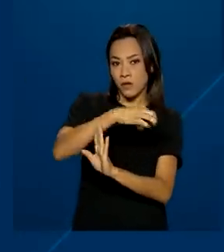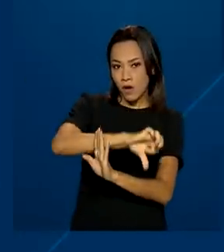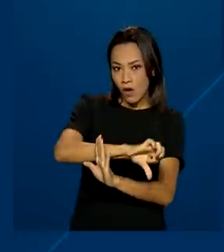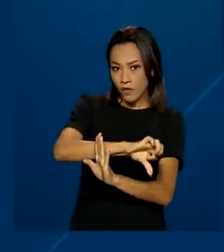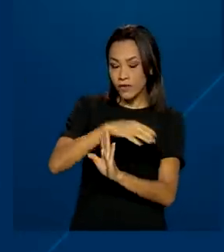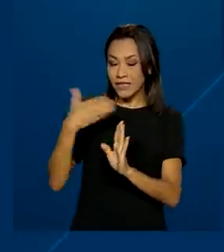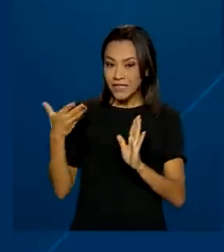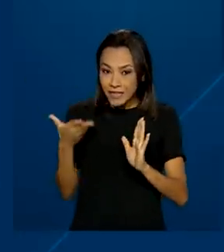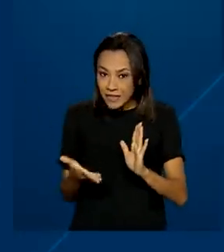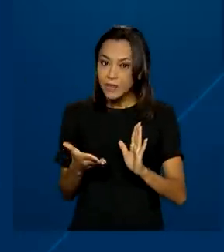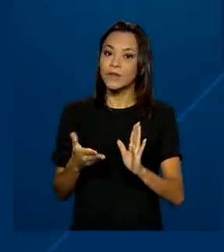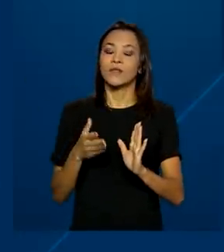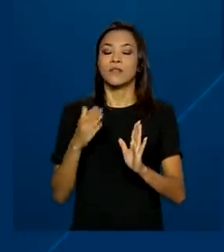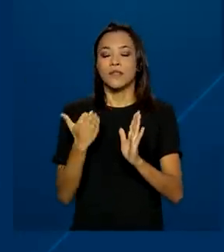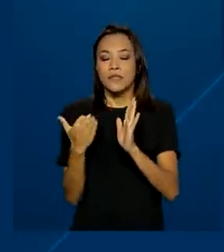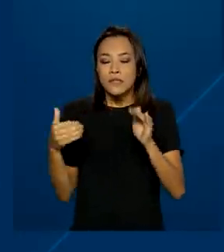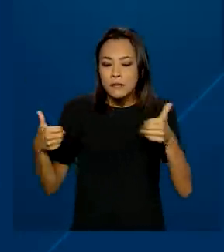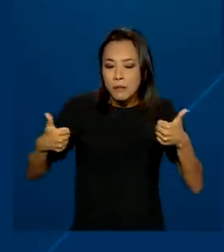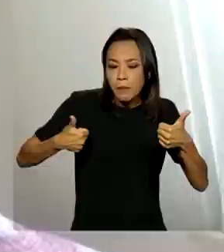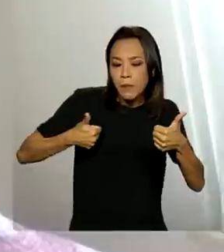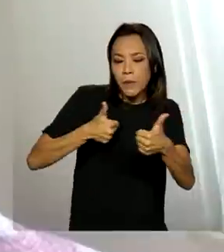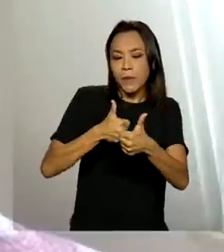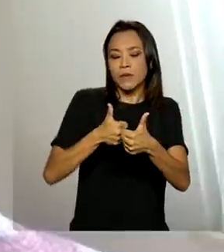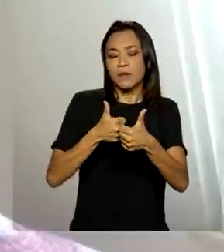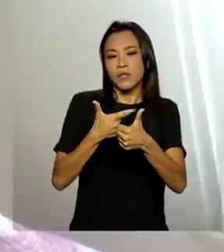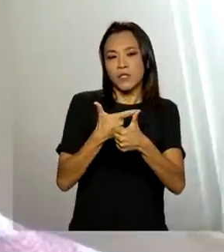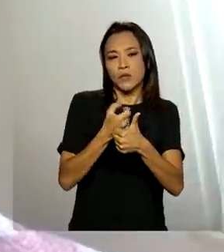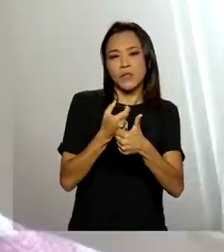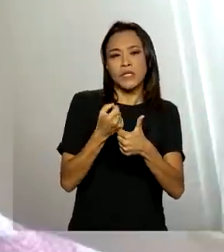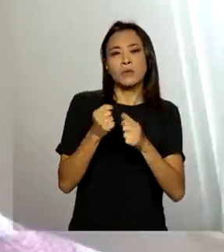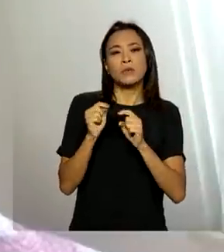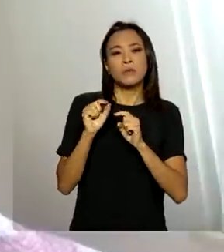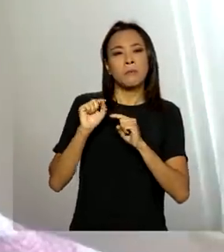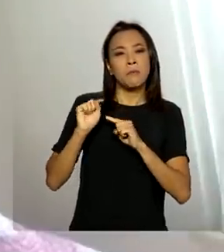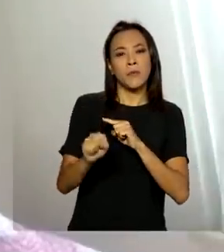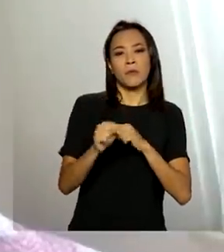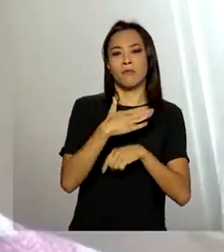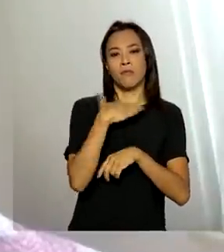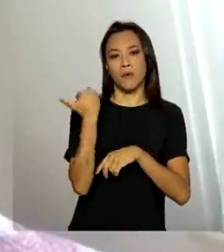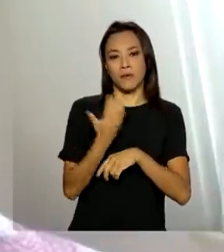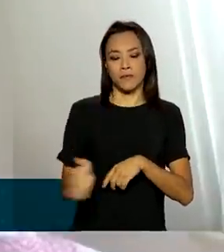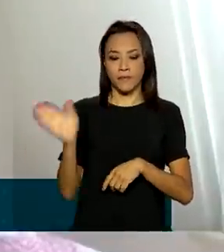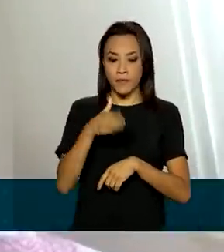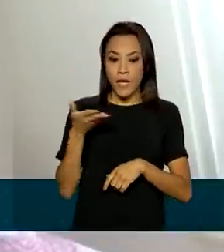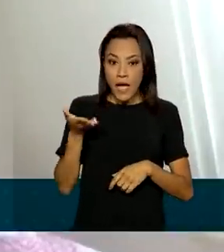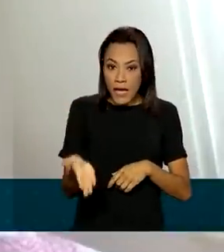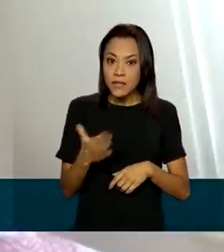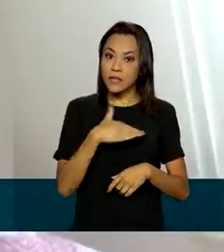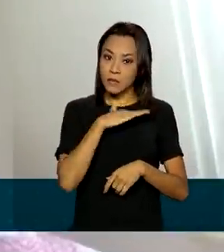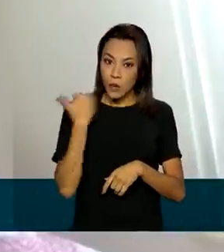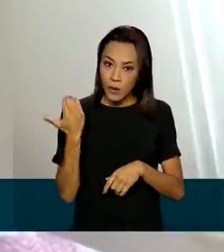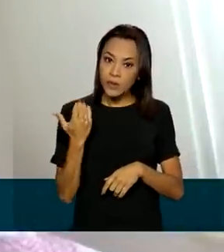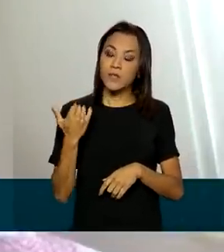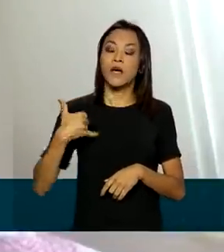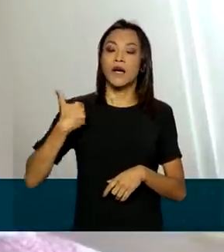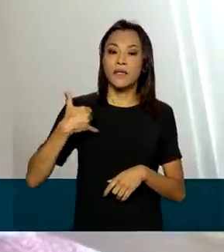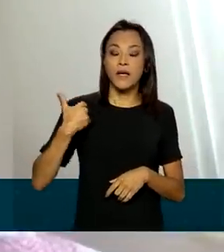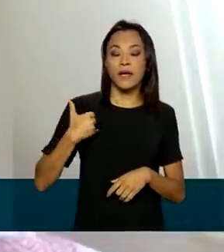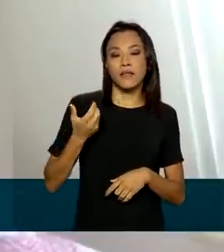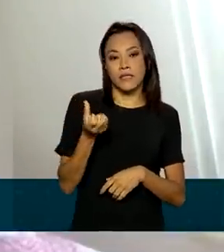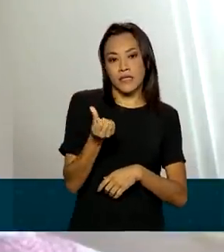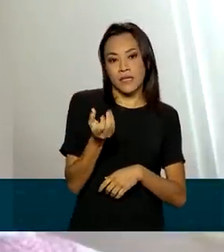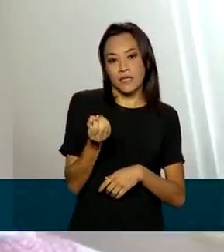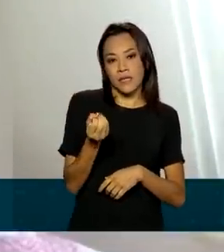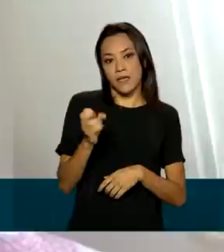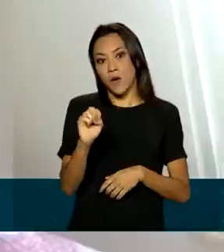se aproximou dos 200 mil mortos. Grande parte desses óbitos ocorreram em pessoas com 60 anos